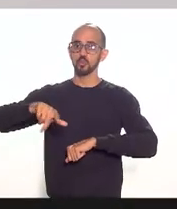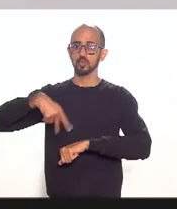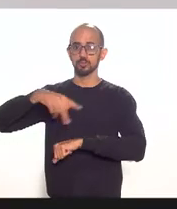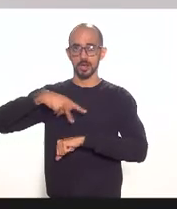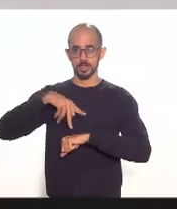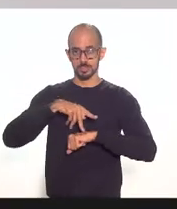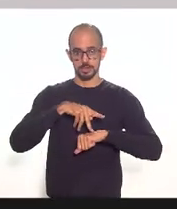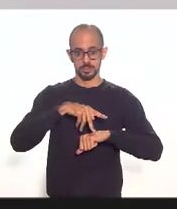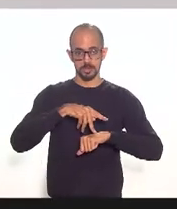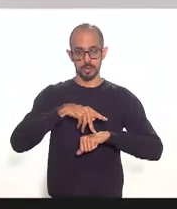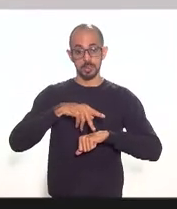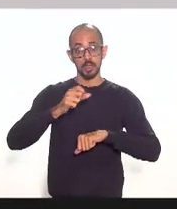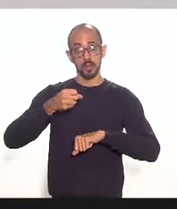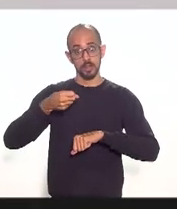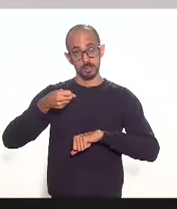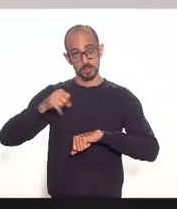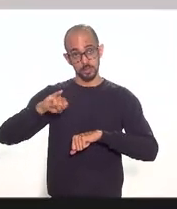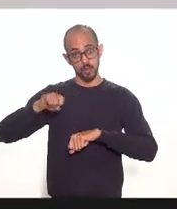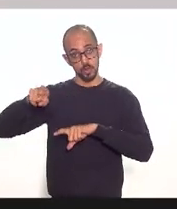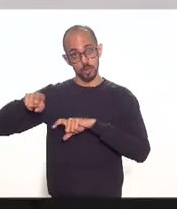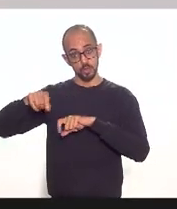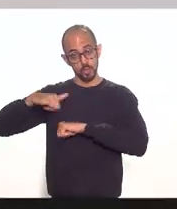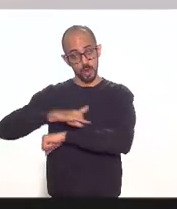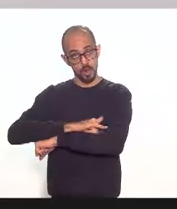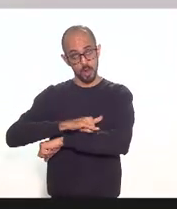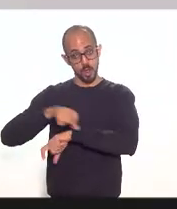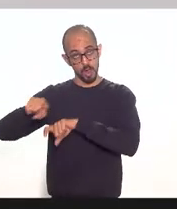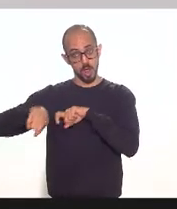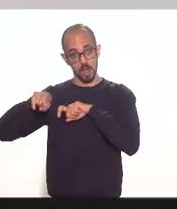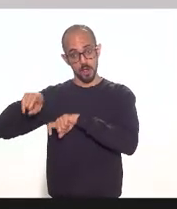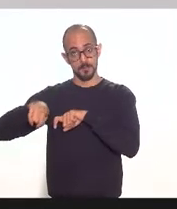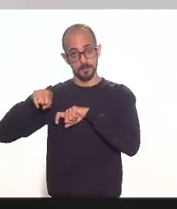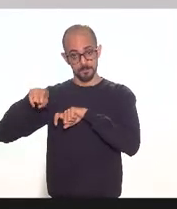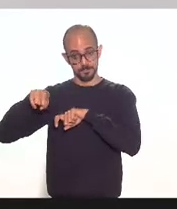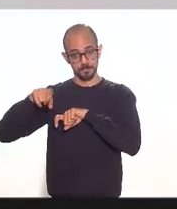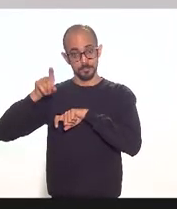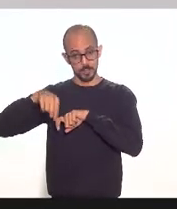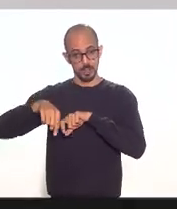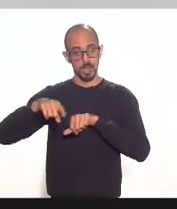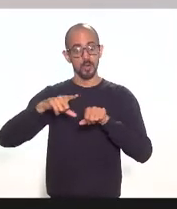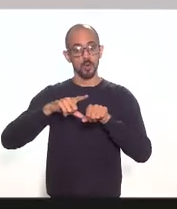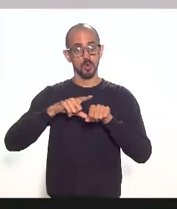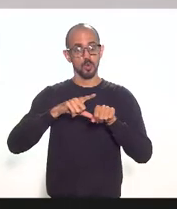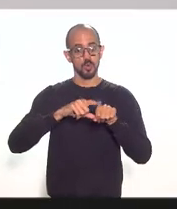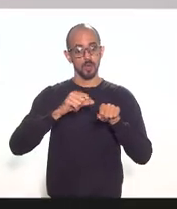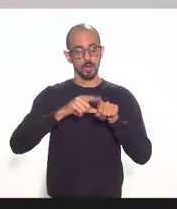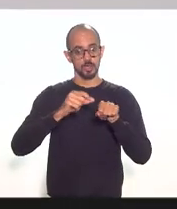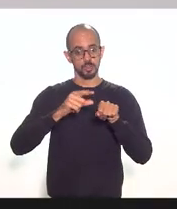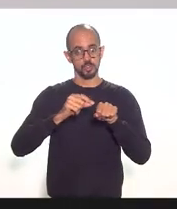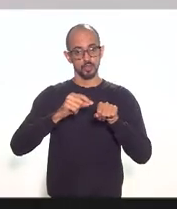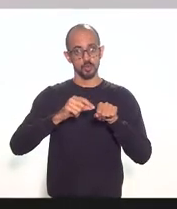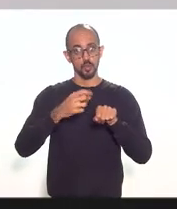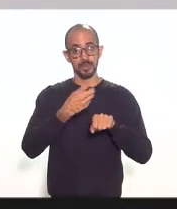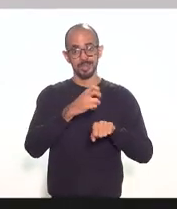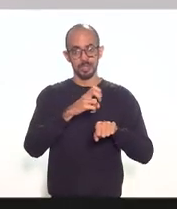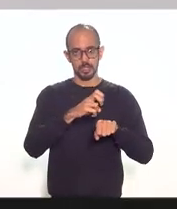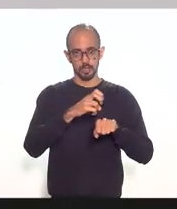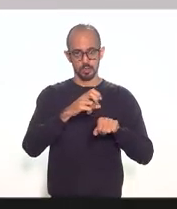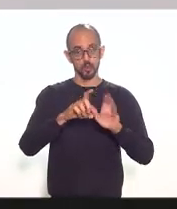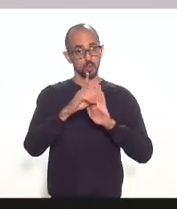artigo 4º que inclusive replica reproduz o artigo 5º do decreto de 2019